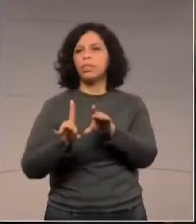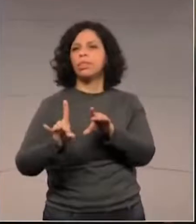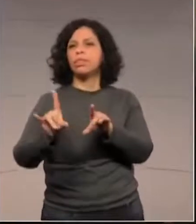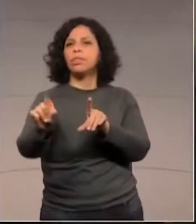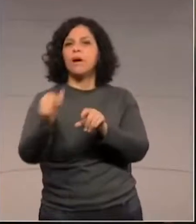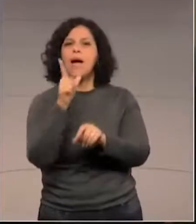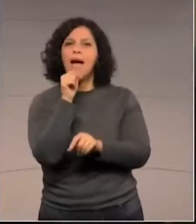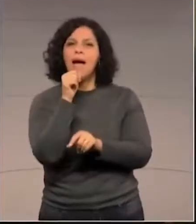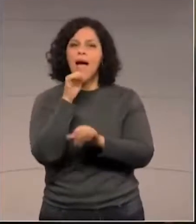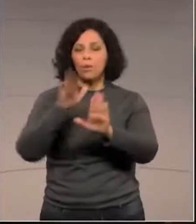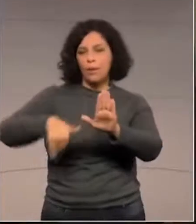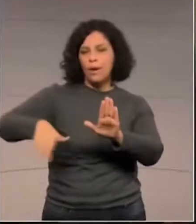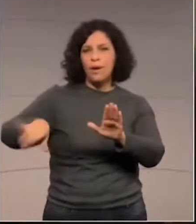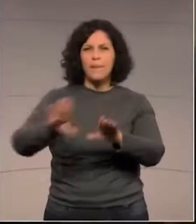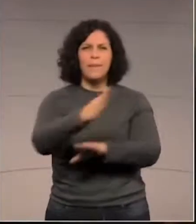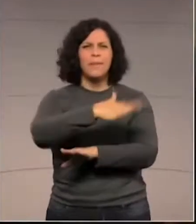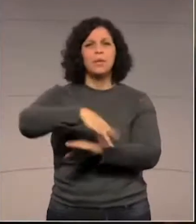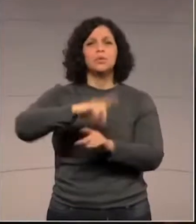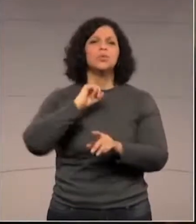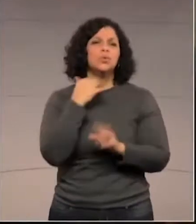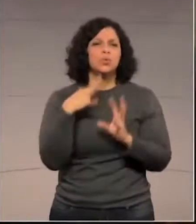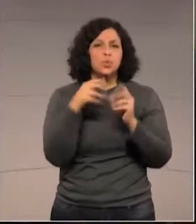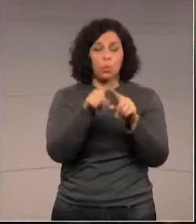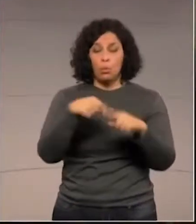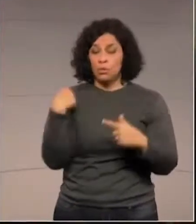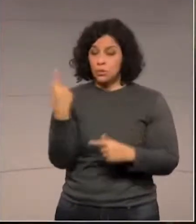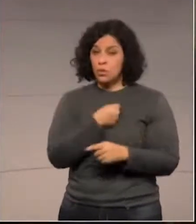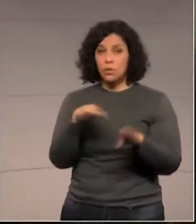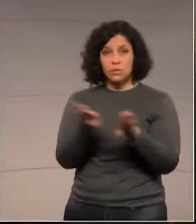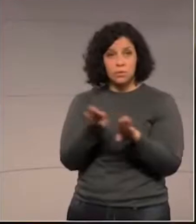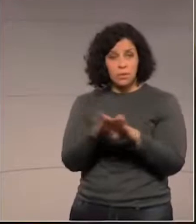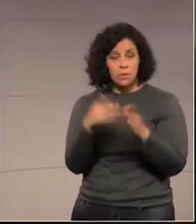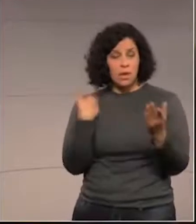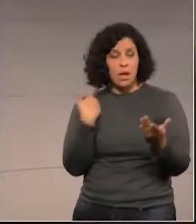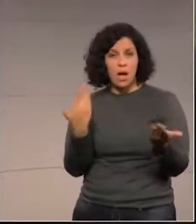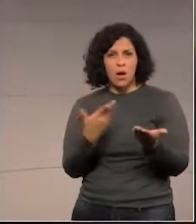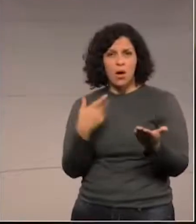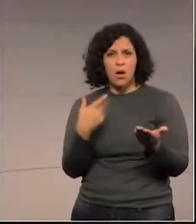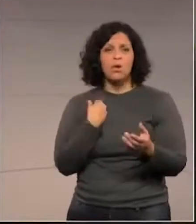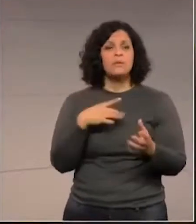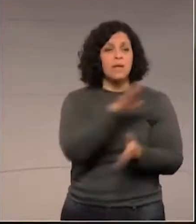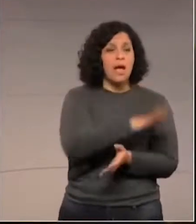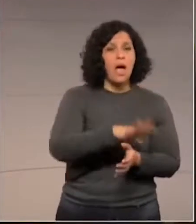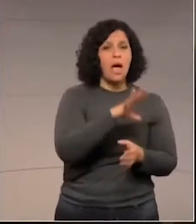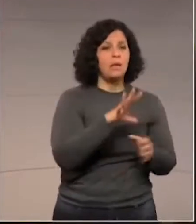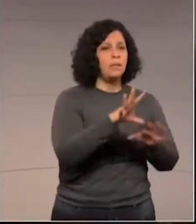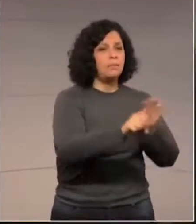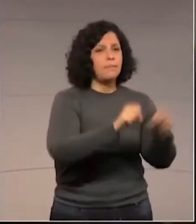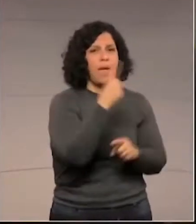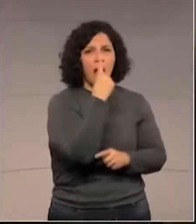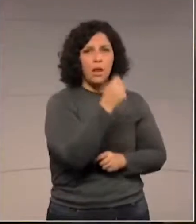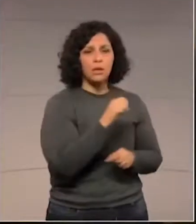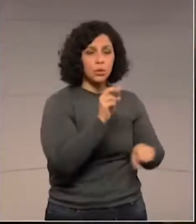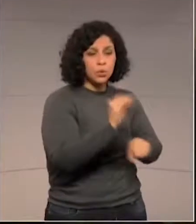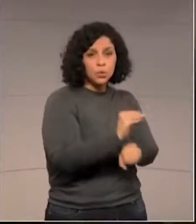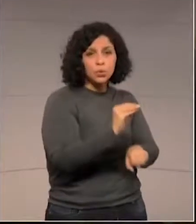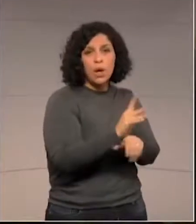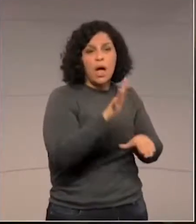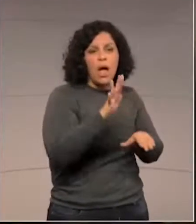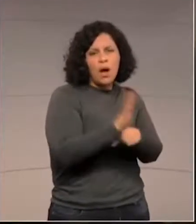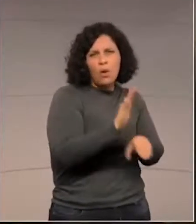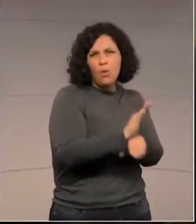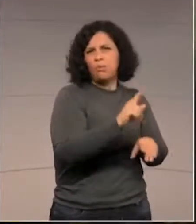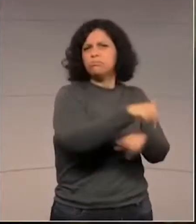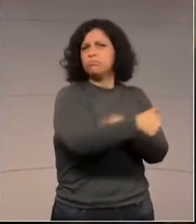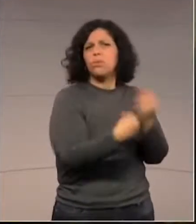que a gente tem atualmente nesse centro de coleta do resíduo. Apenas uma vez por